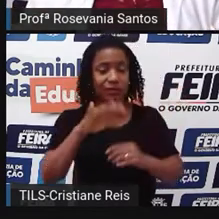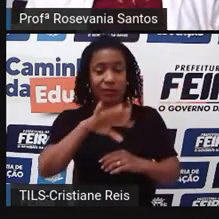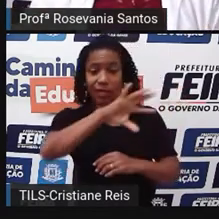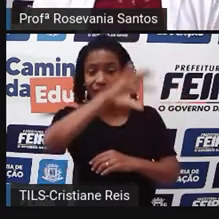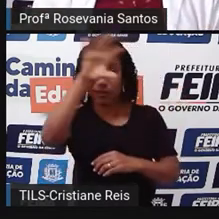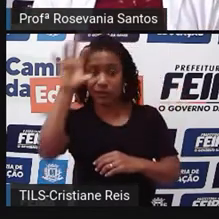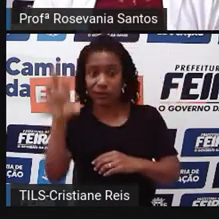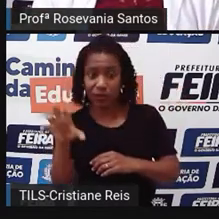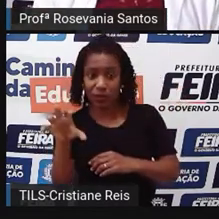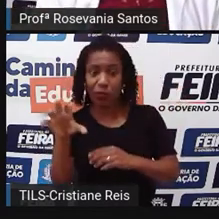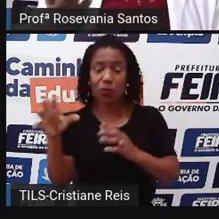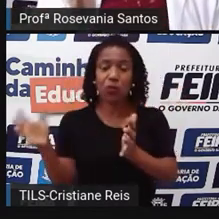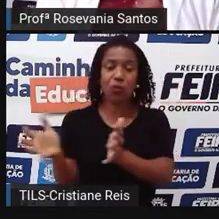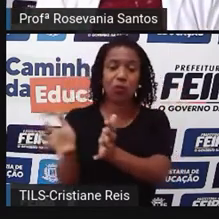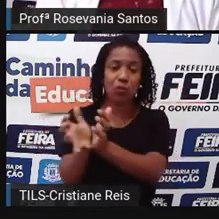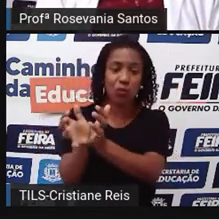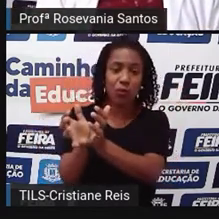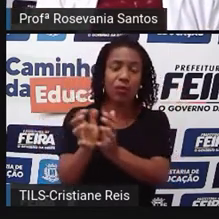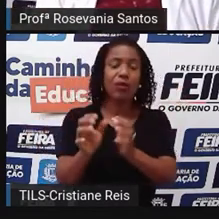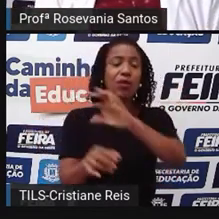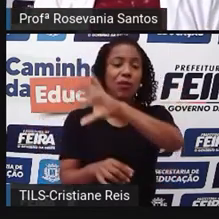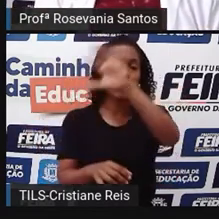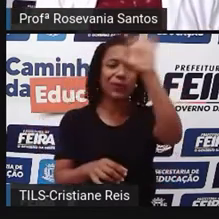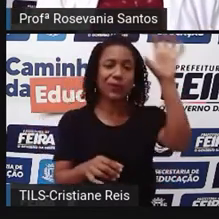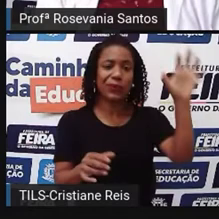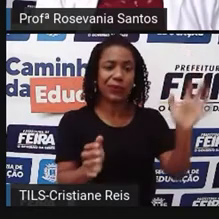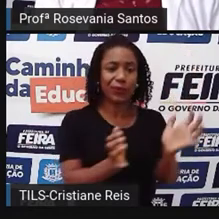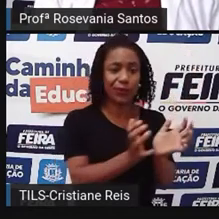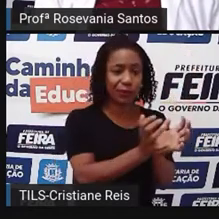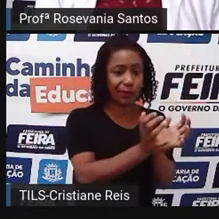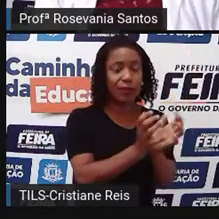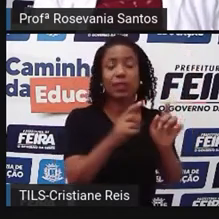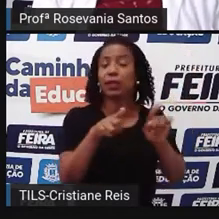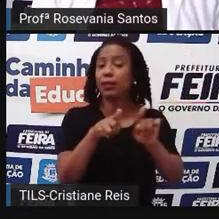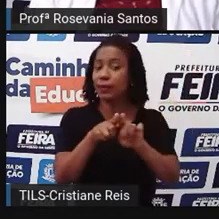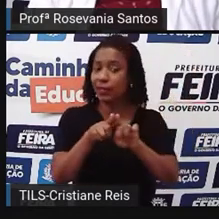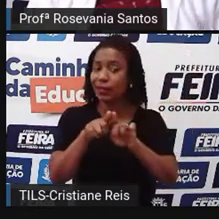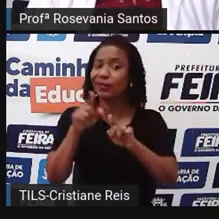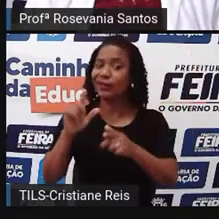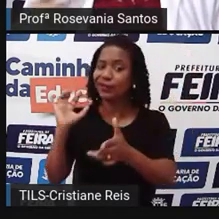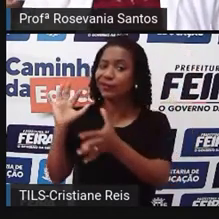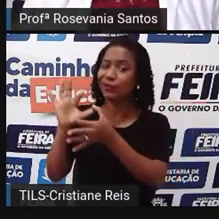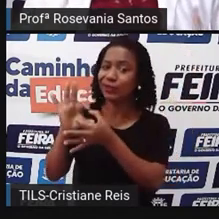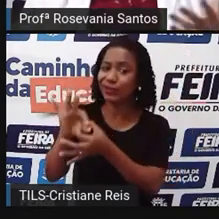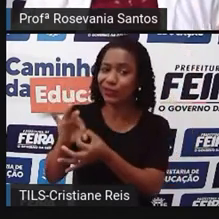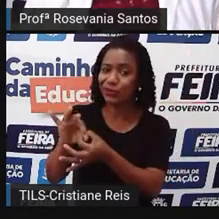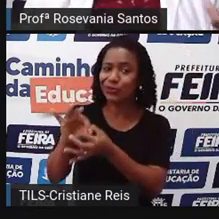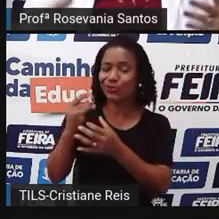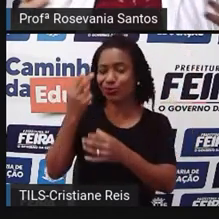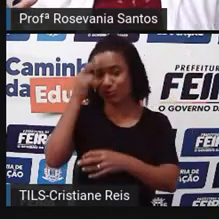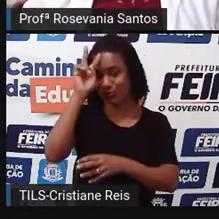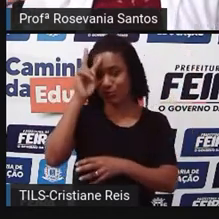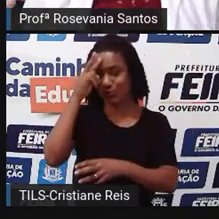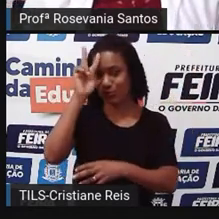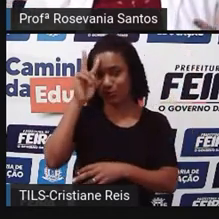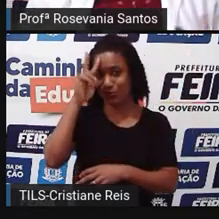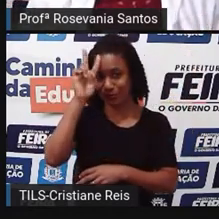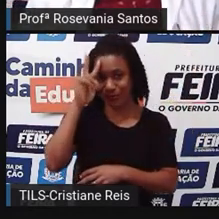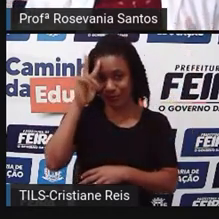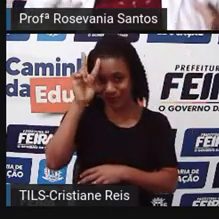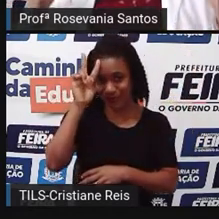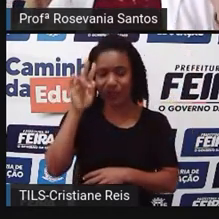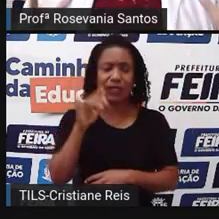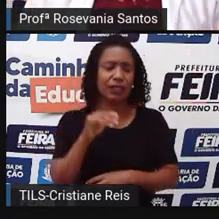Fatores históricos, né? Também está dentro desse aspecto sociocultural. Então, de acordo com a história, quem é a tal região, a própria região